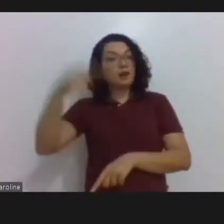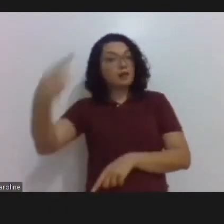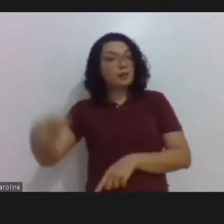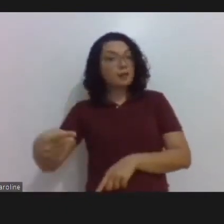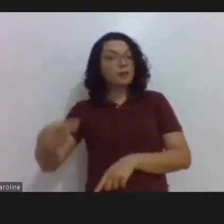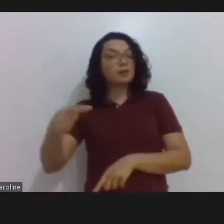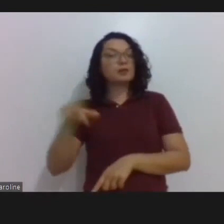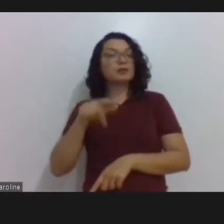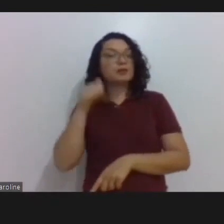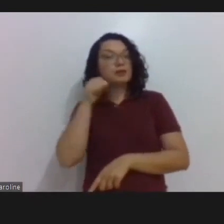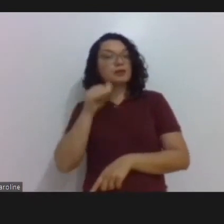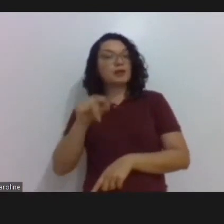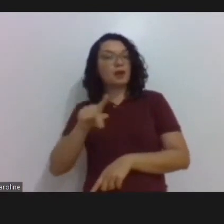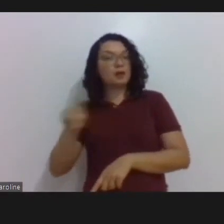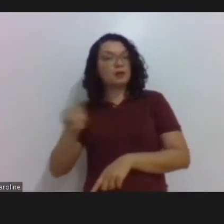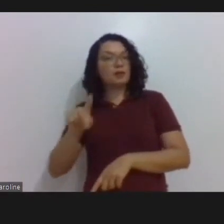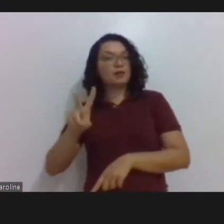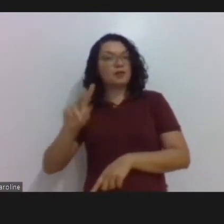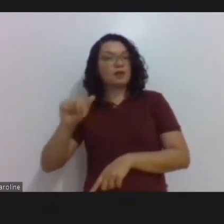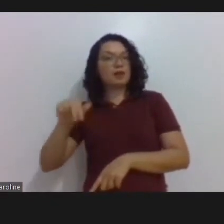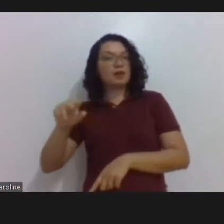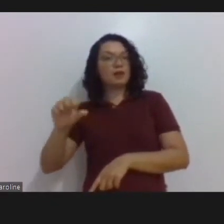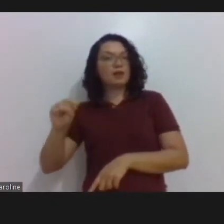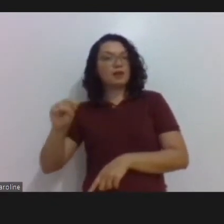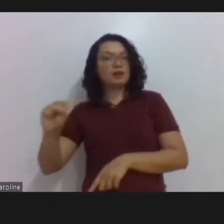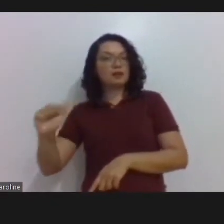dialogar frente a um tema do que, a veces, sinto eu,